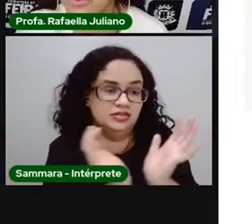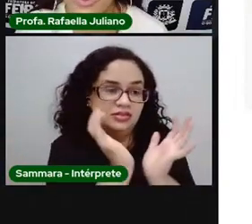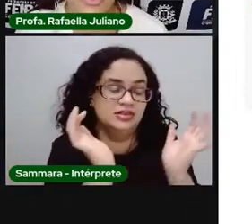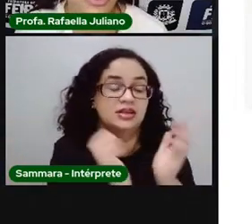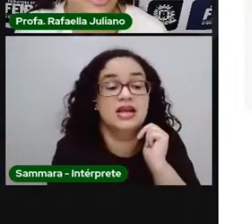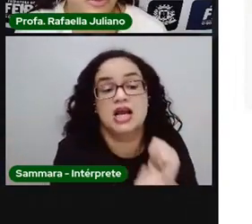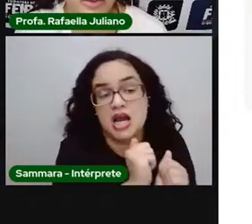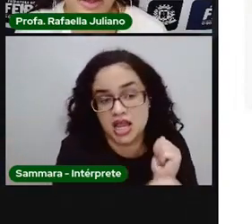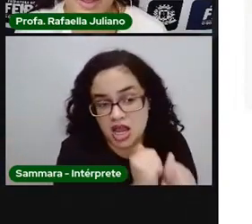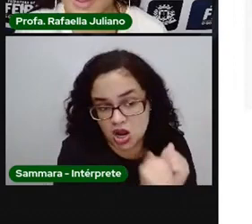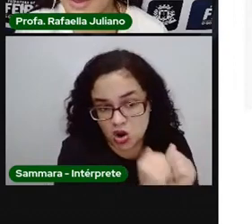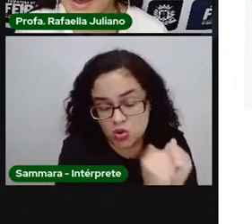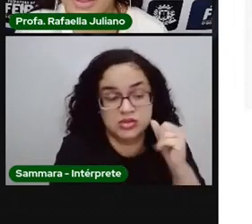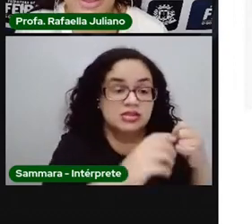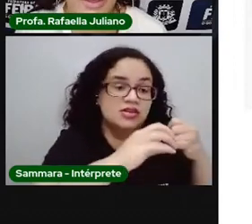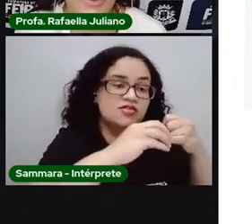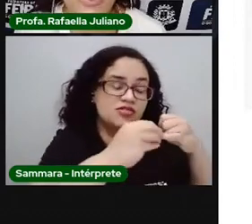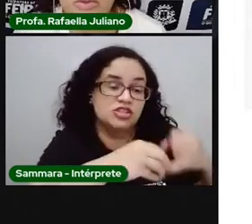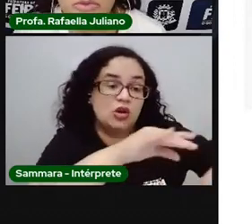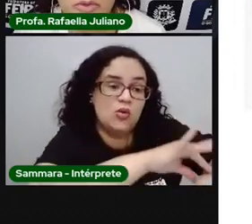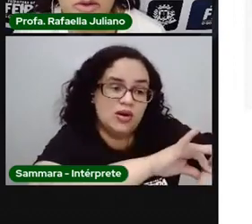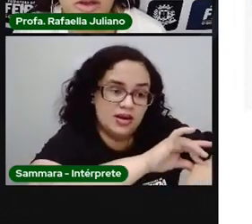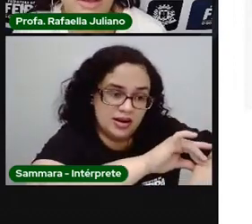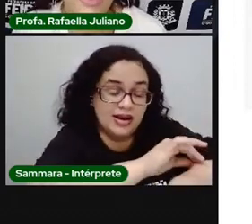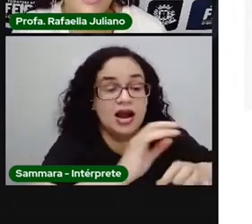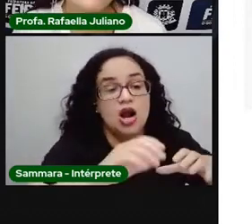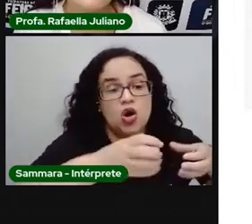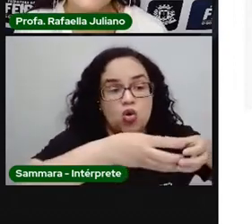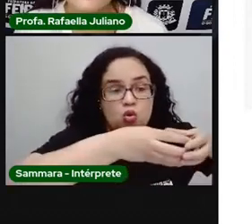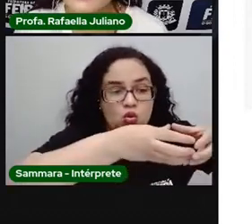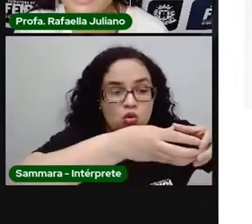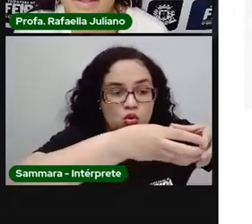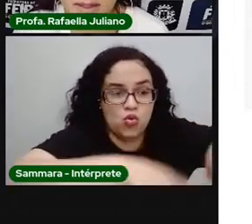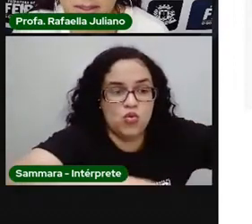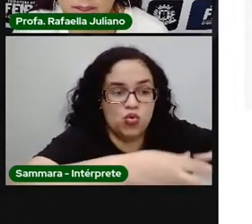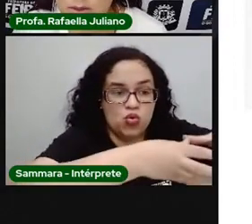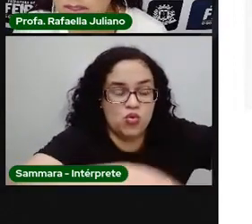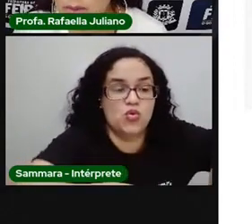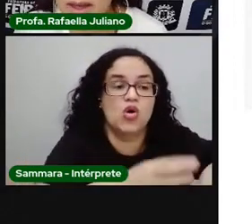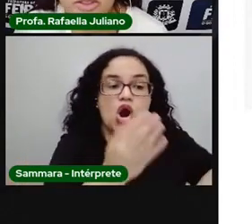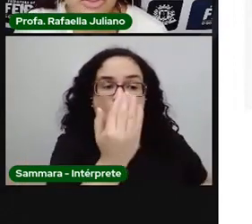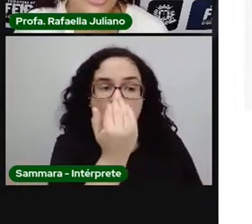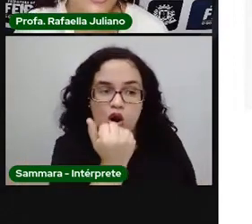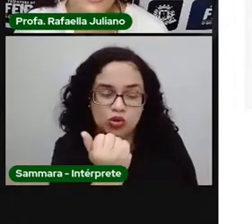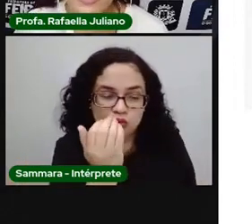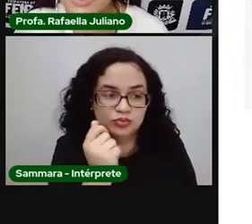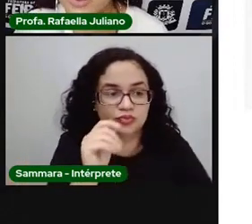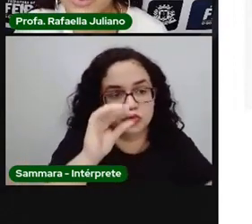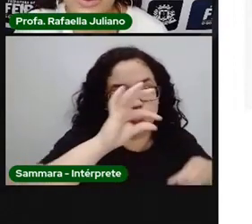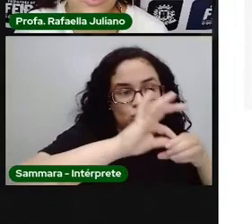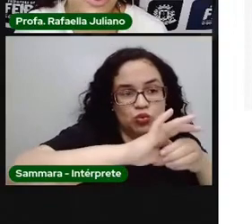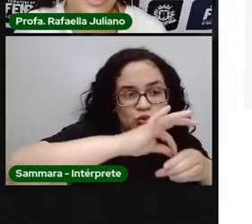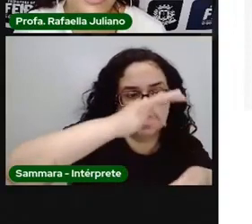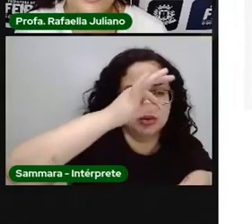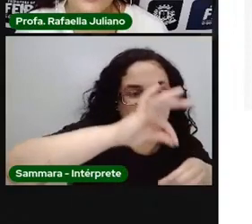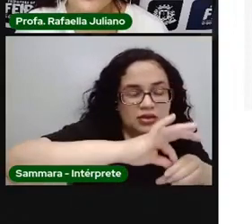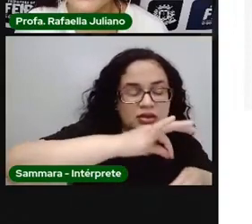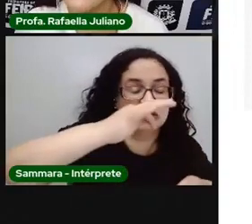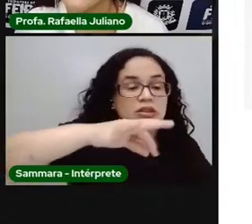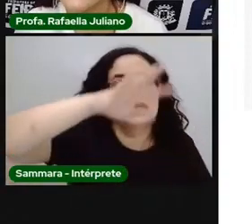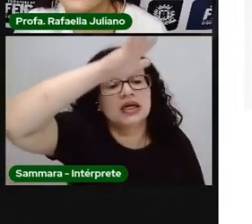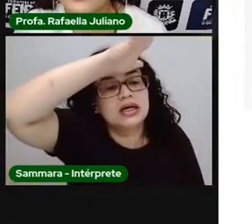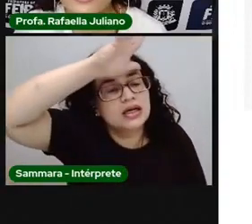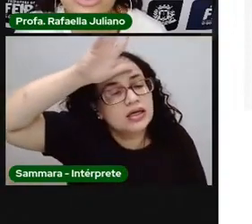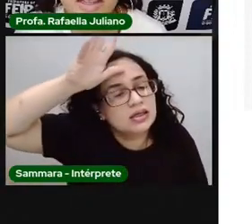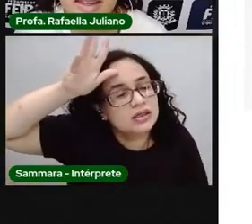arroz, é feijão, carne, é ovo. Essas comidas aqui, salgadinho, biscoitos, refrigerantes, são